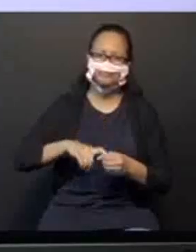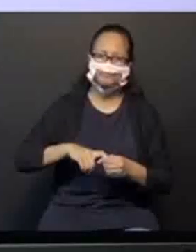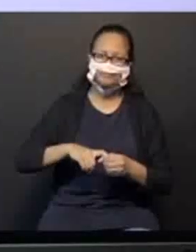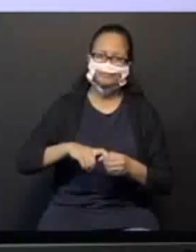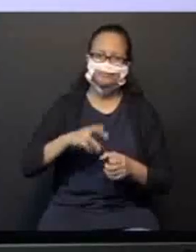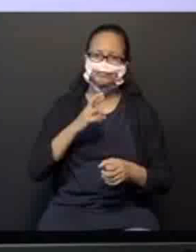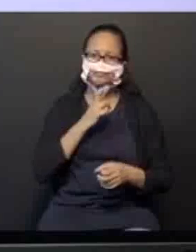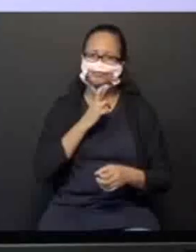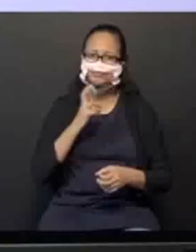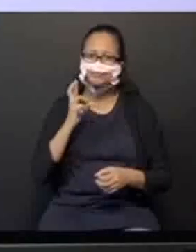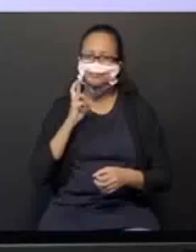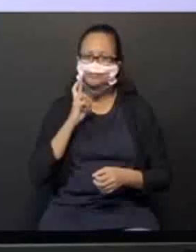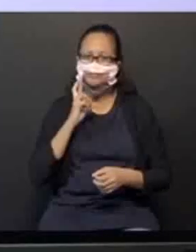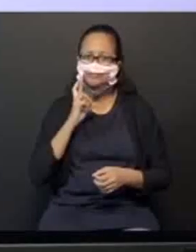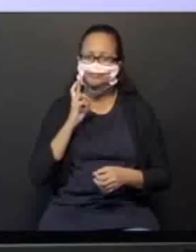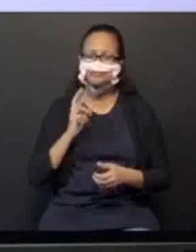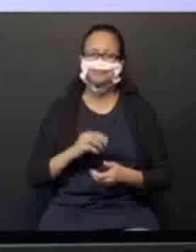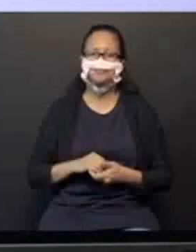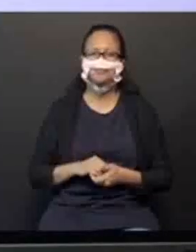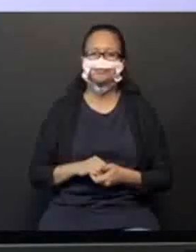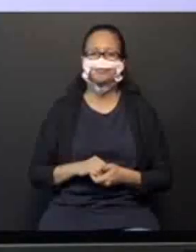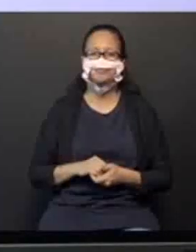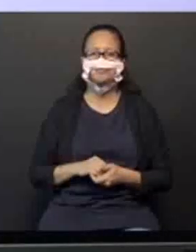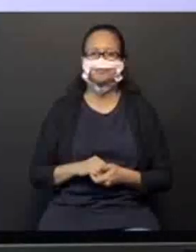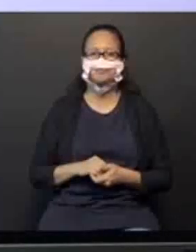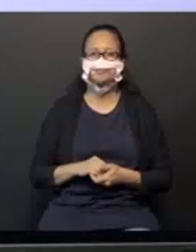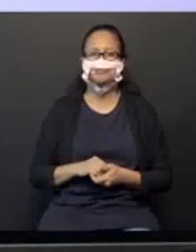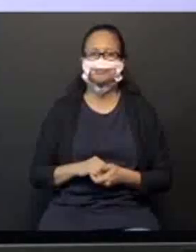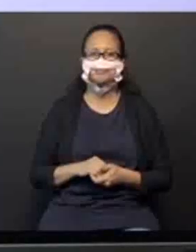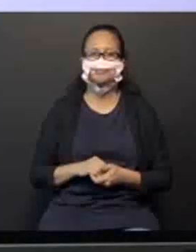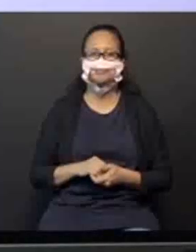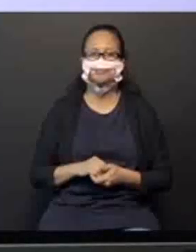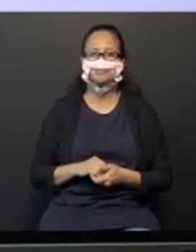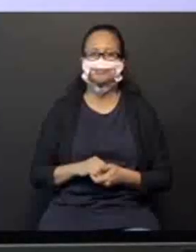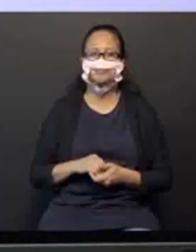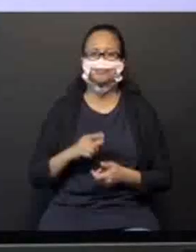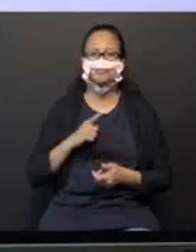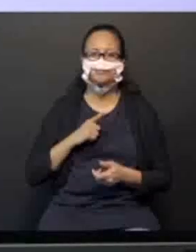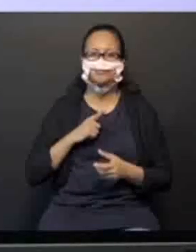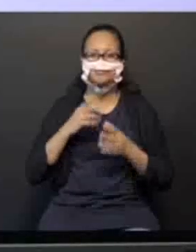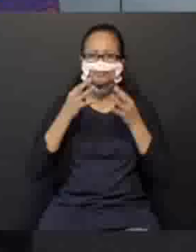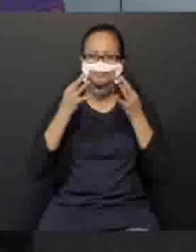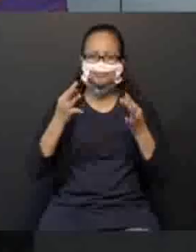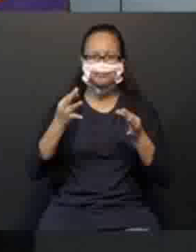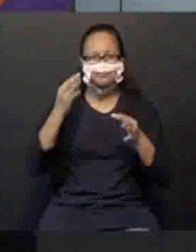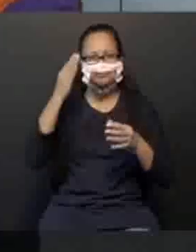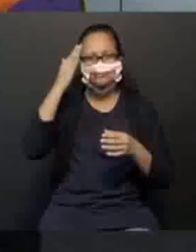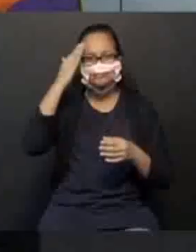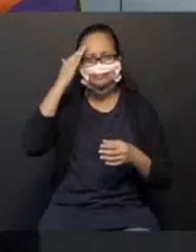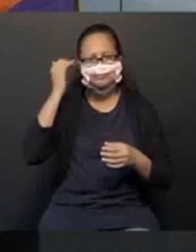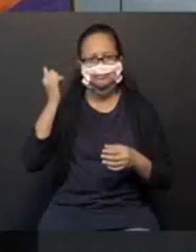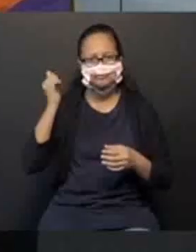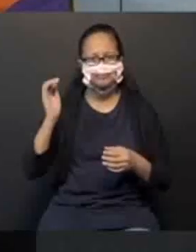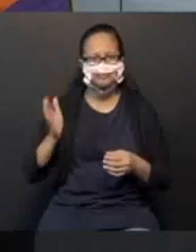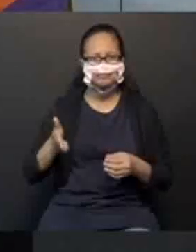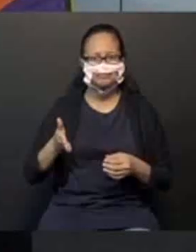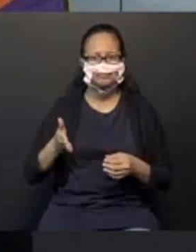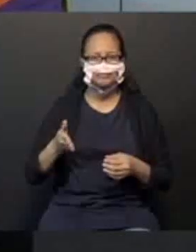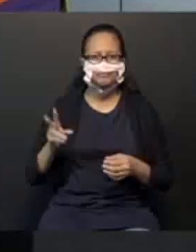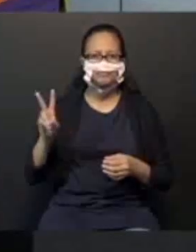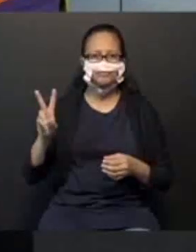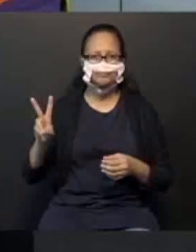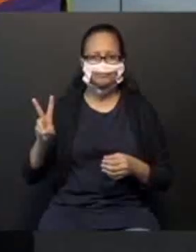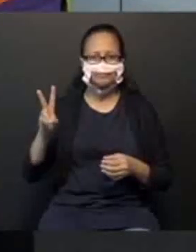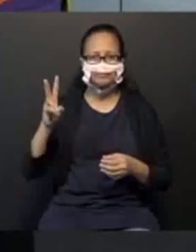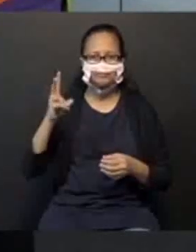Débora já deu a dica e já falou a resposta para vocês. Aquele que estiver prestando atenção já sabe. Os dois homens estão...